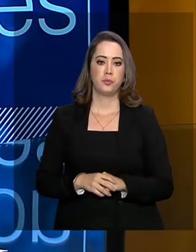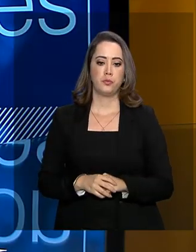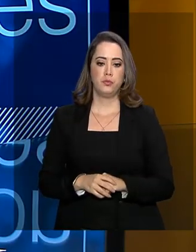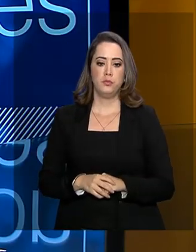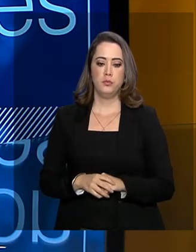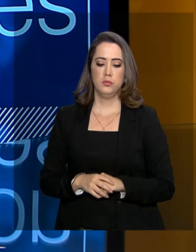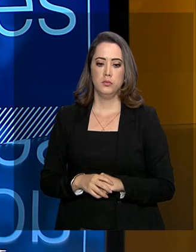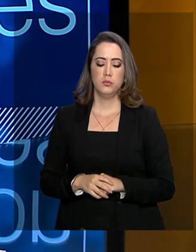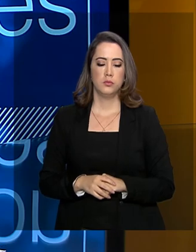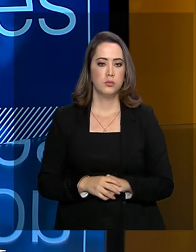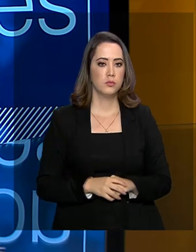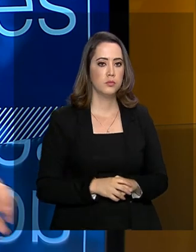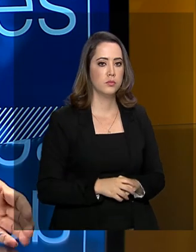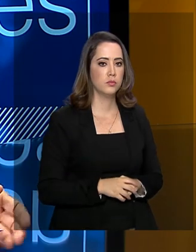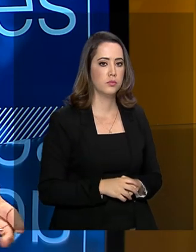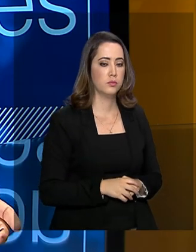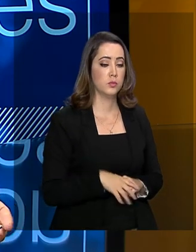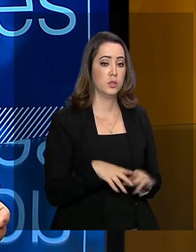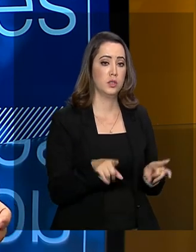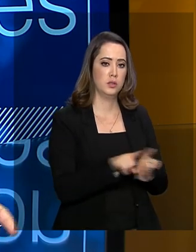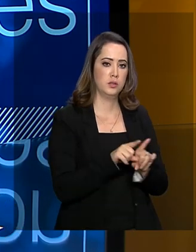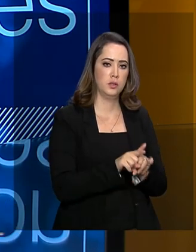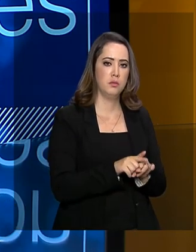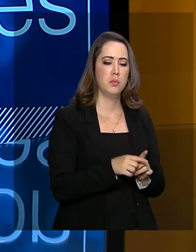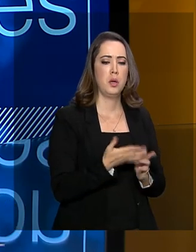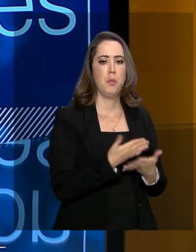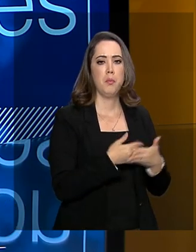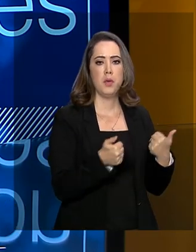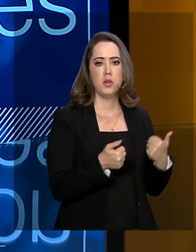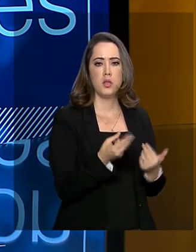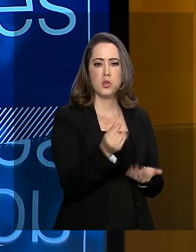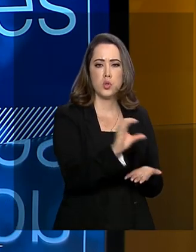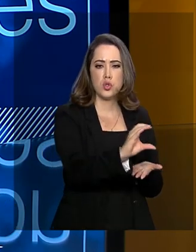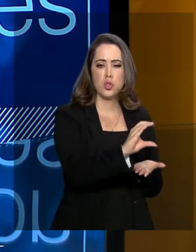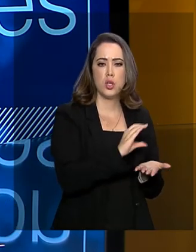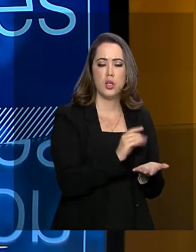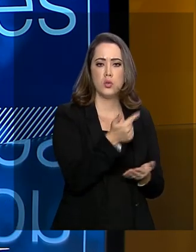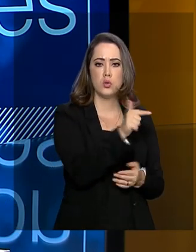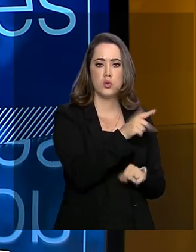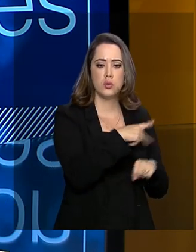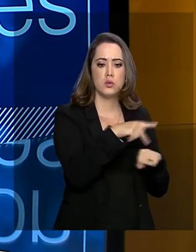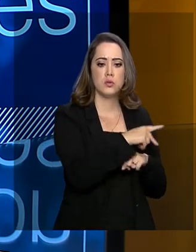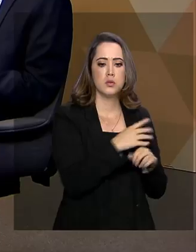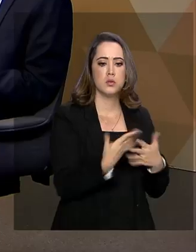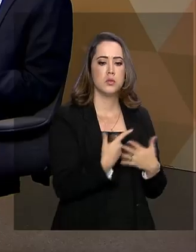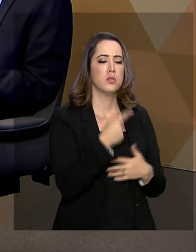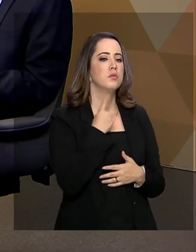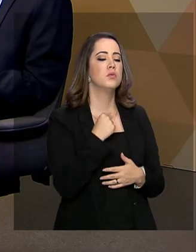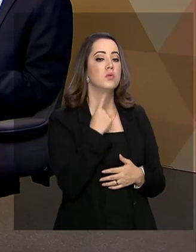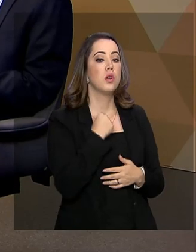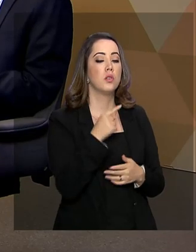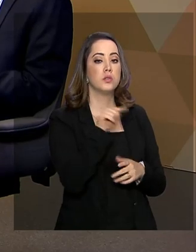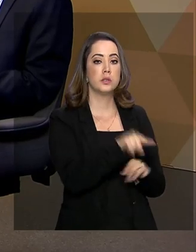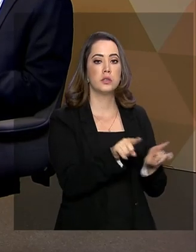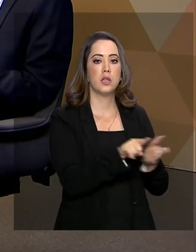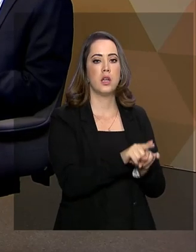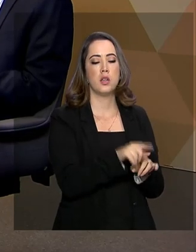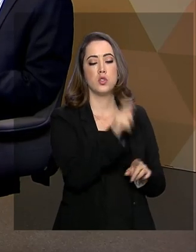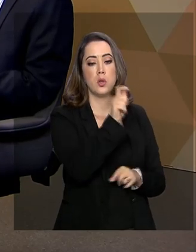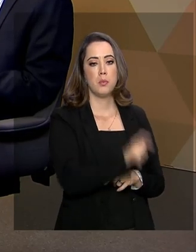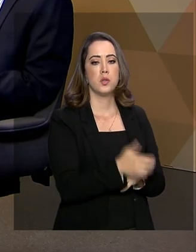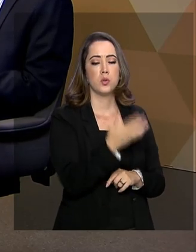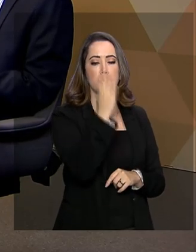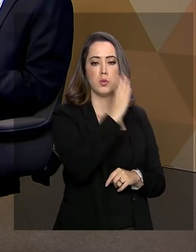E para atrair esses investimentos externos e também despertar esse interesse do investidor nacional,